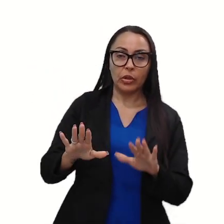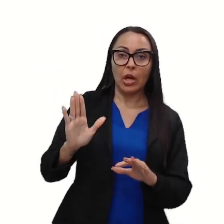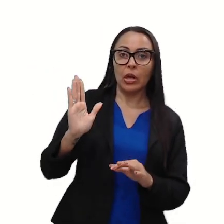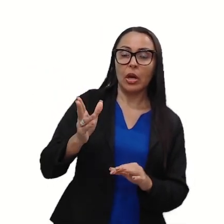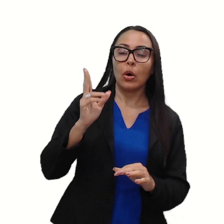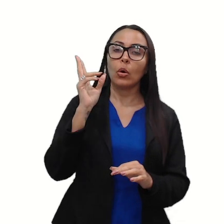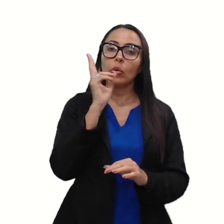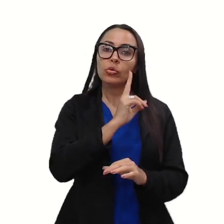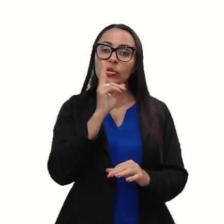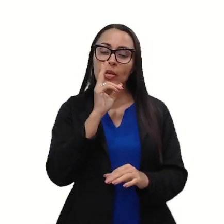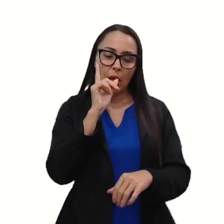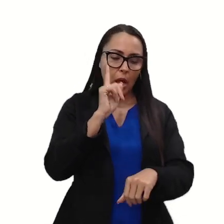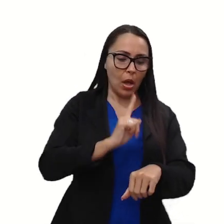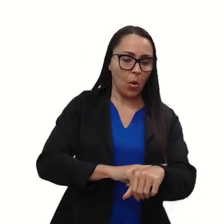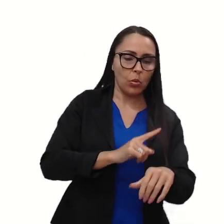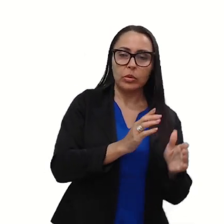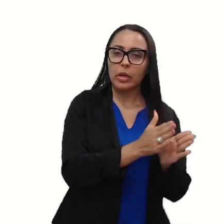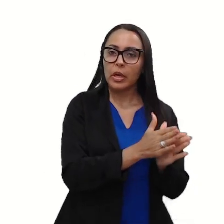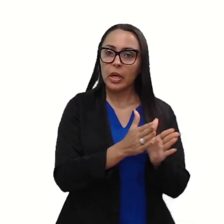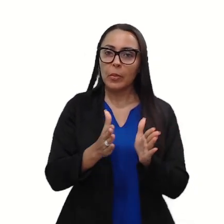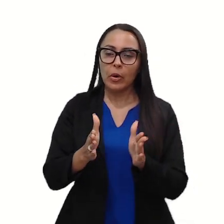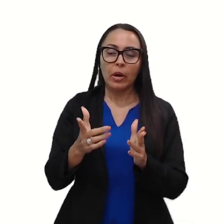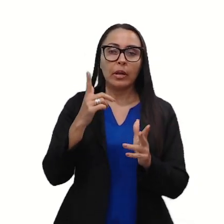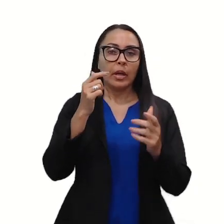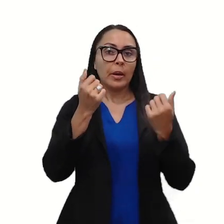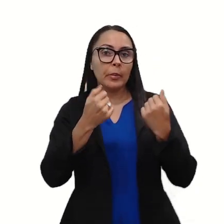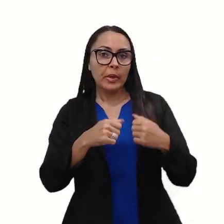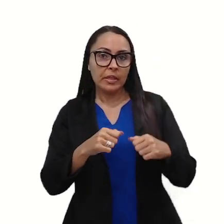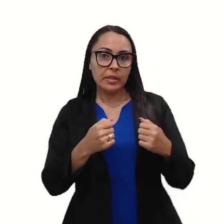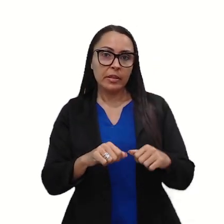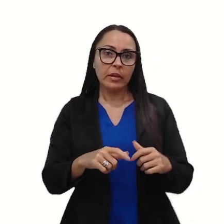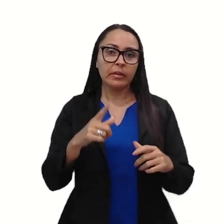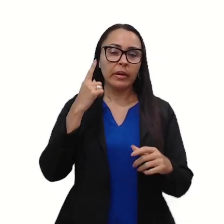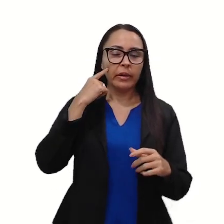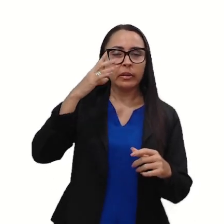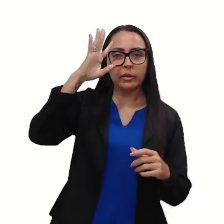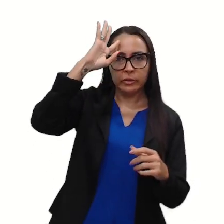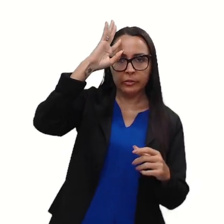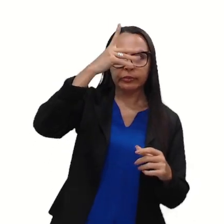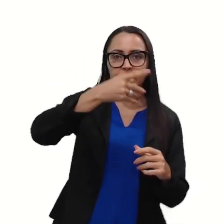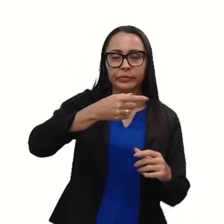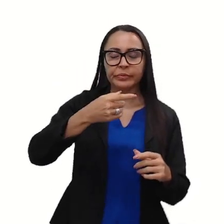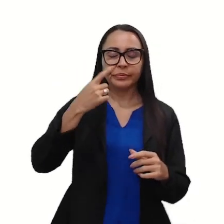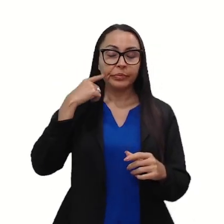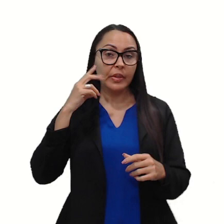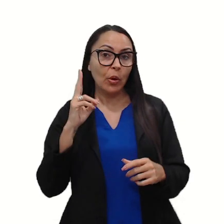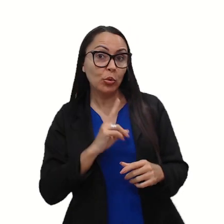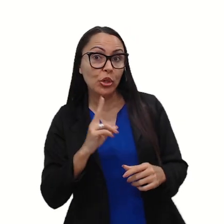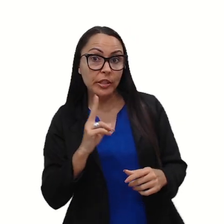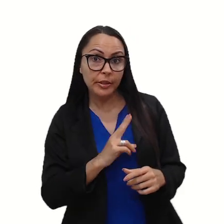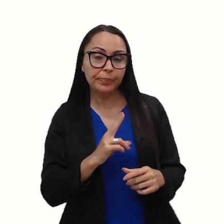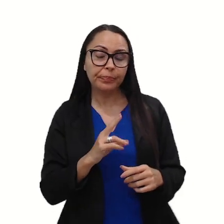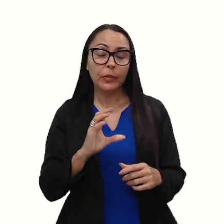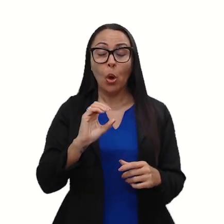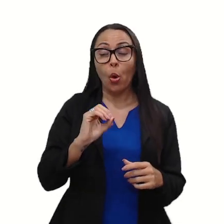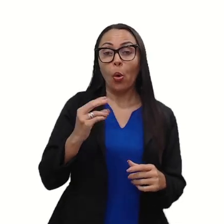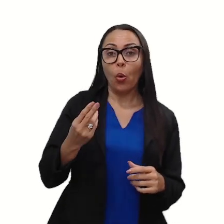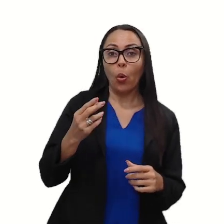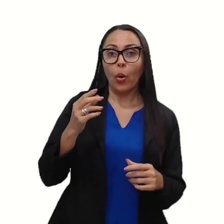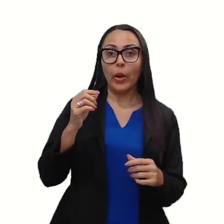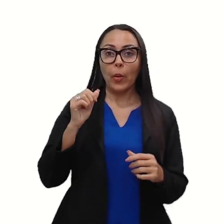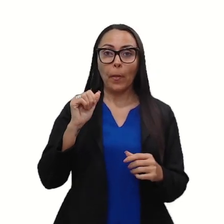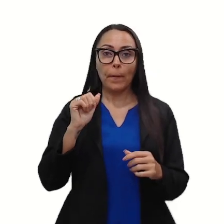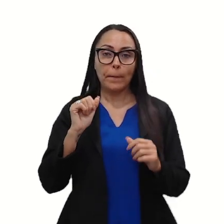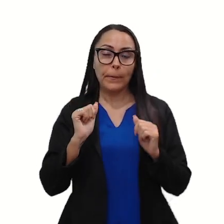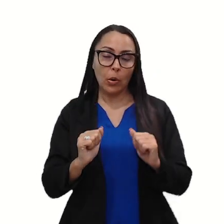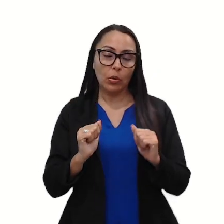refere-se ao tempo. Essa falha, ela precisa ser resolvida imediatamente ou eu posso esperar um